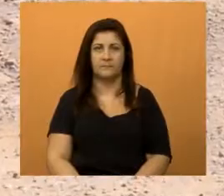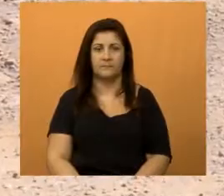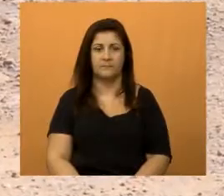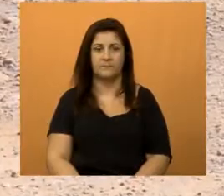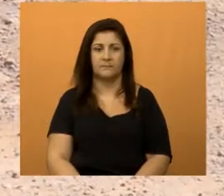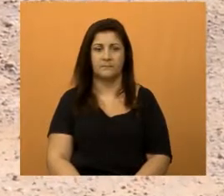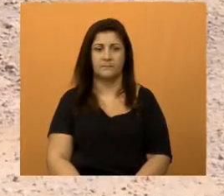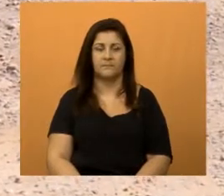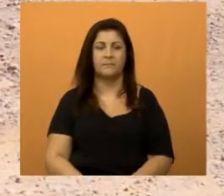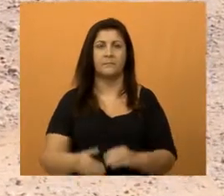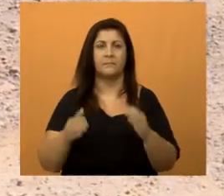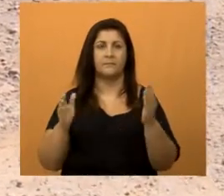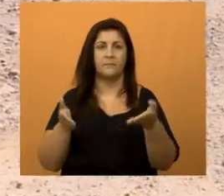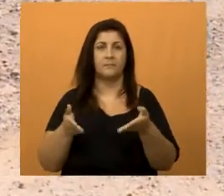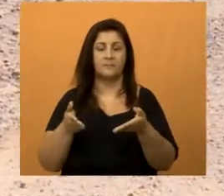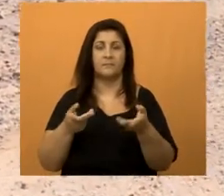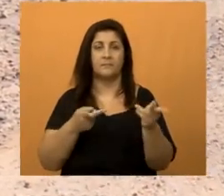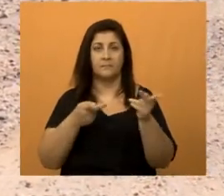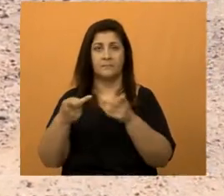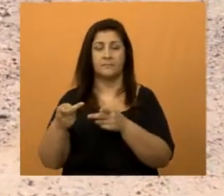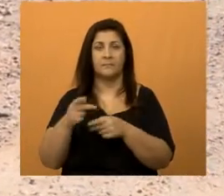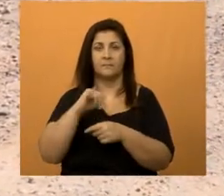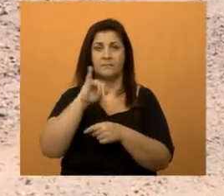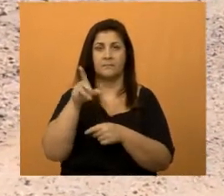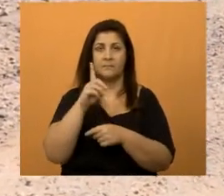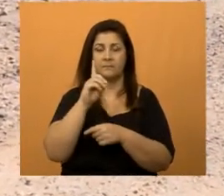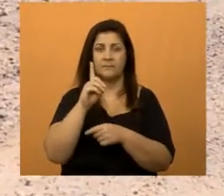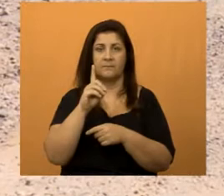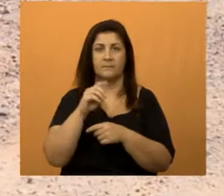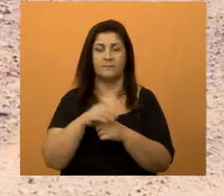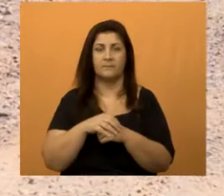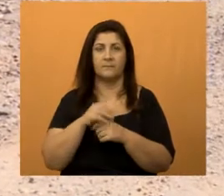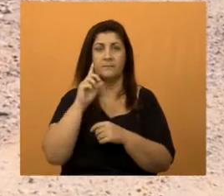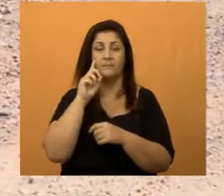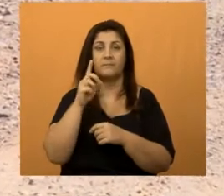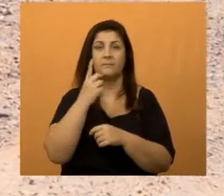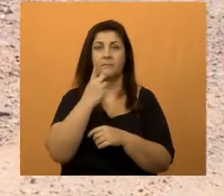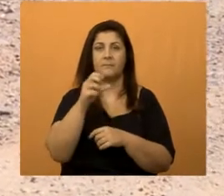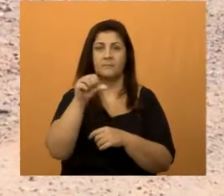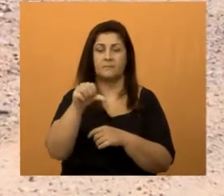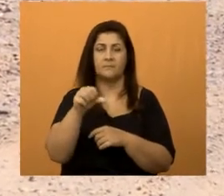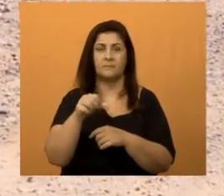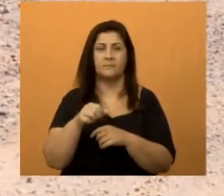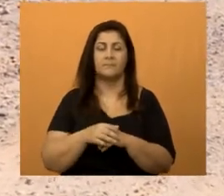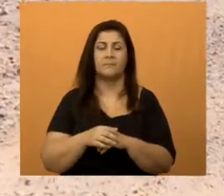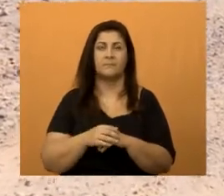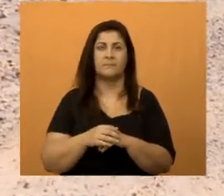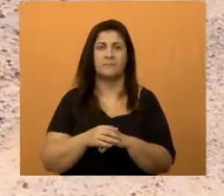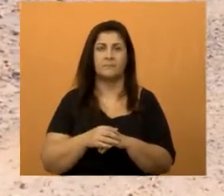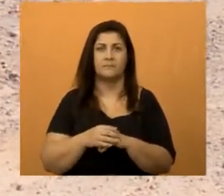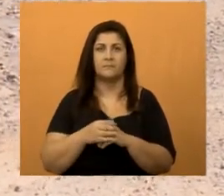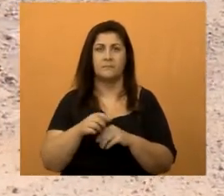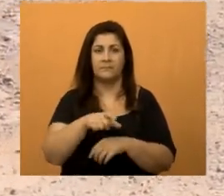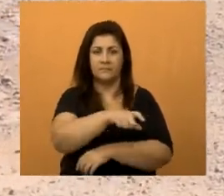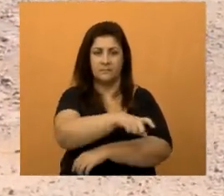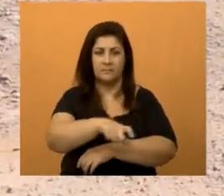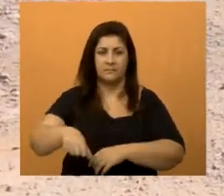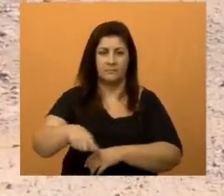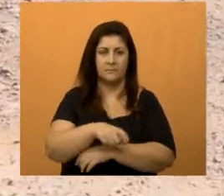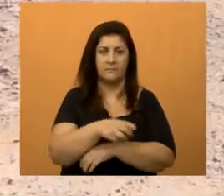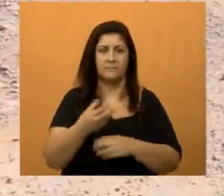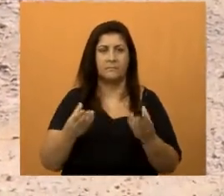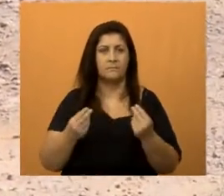Hoje eu estou aqui no Jardim Paraíso. Hoje é 19 de 3 de 2018. A situação das ruas aqui é muito